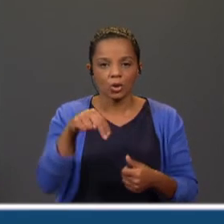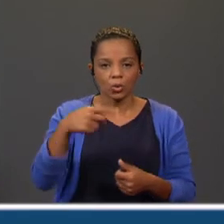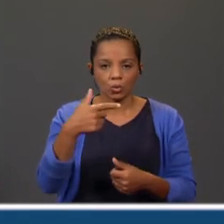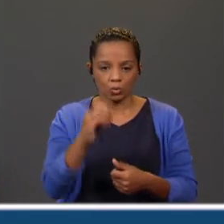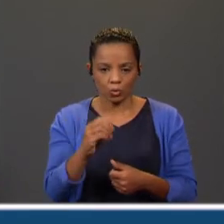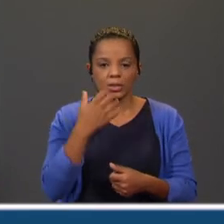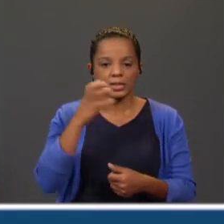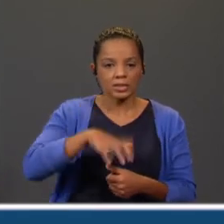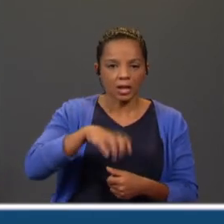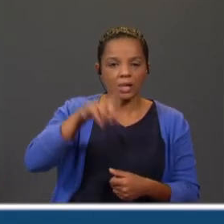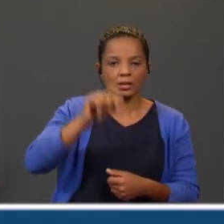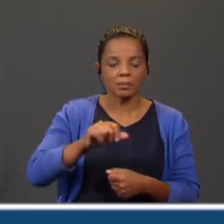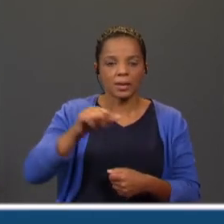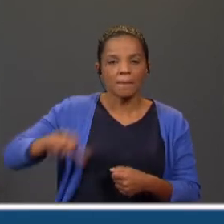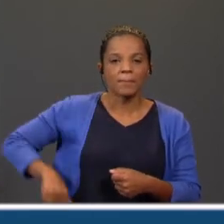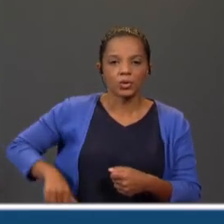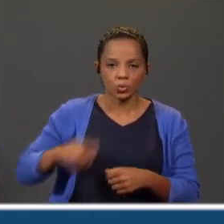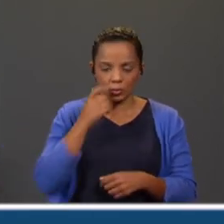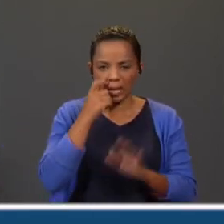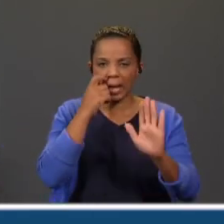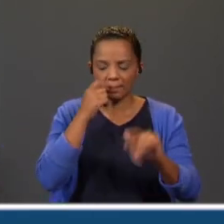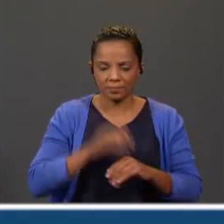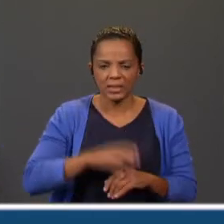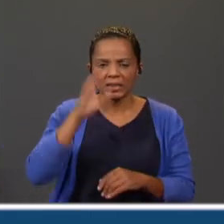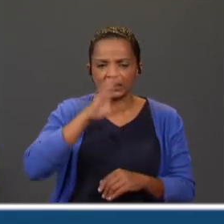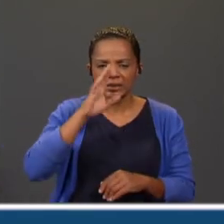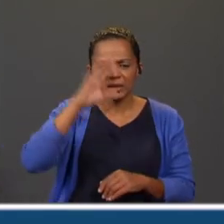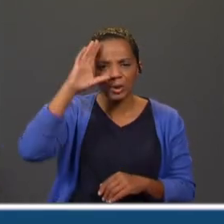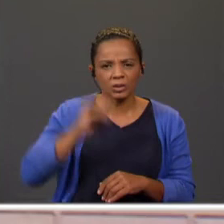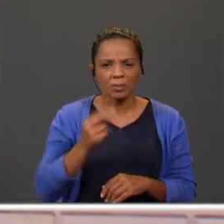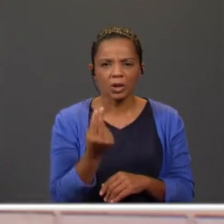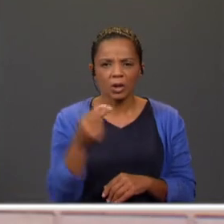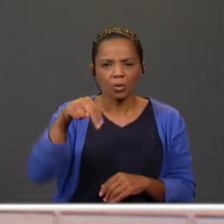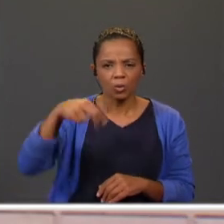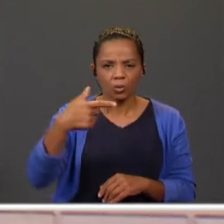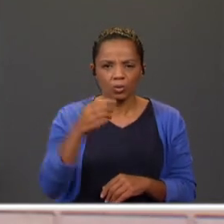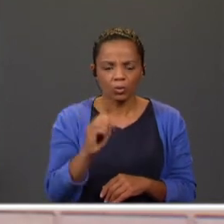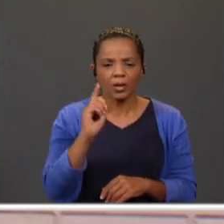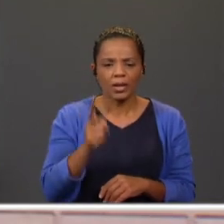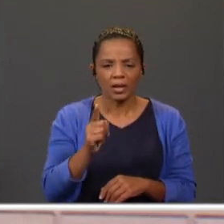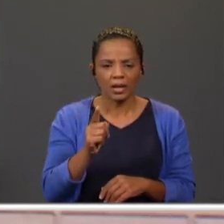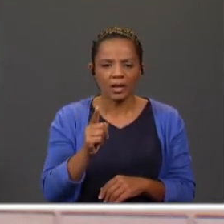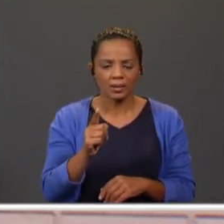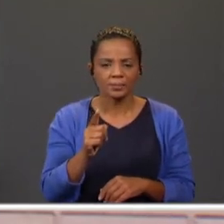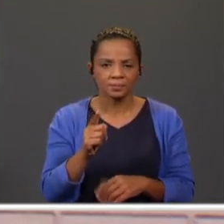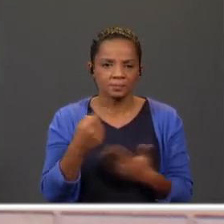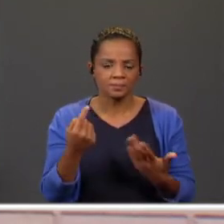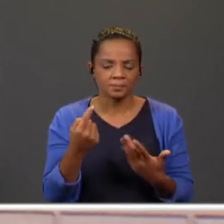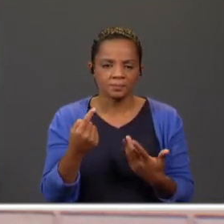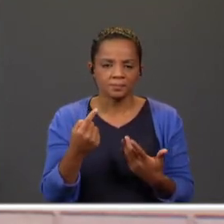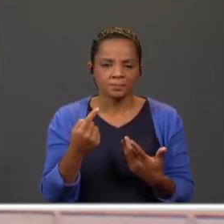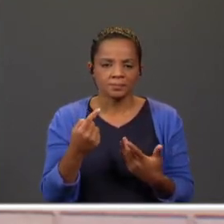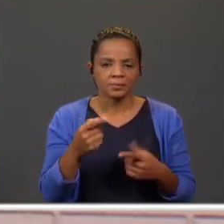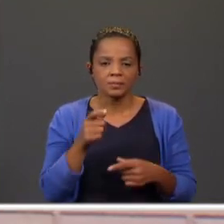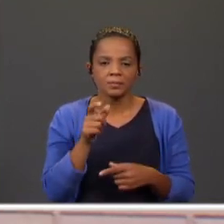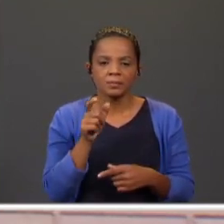unto, sal e presunto. Só uma coisa, para quem não sabe, unto é uma forma de dizer, uma expressão que se utiliza